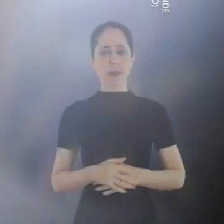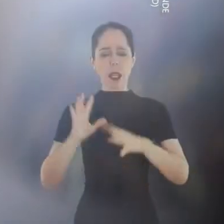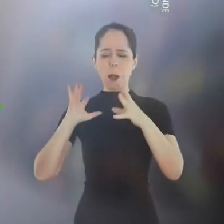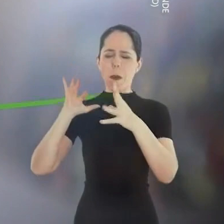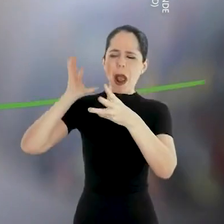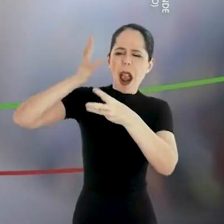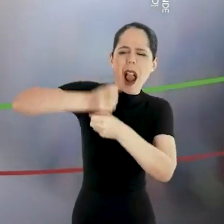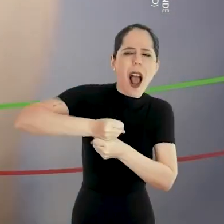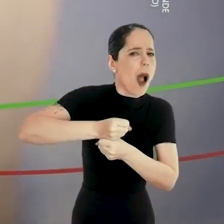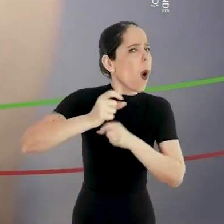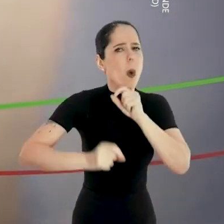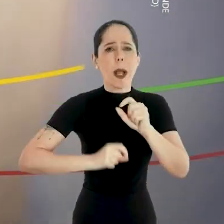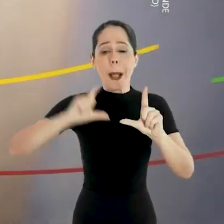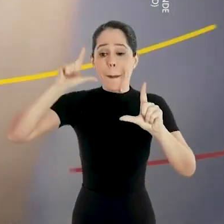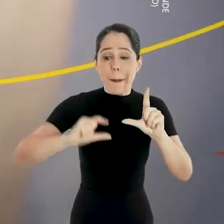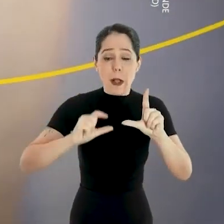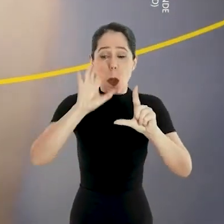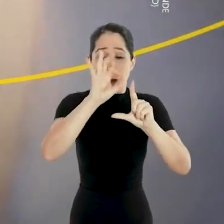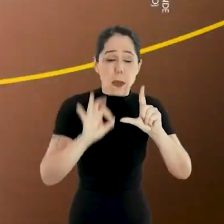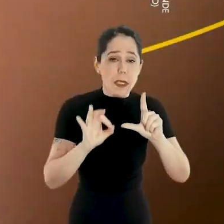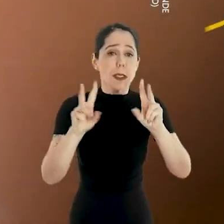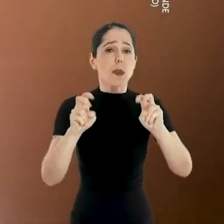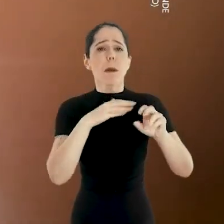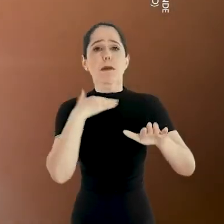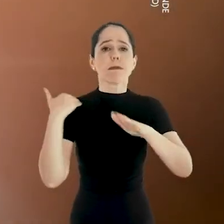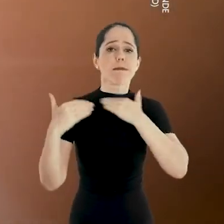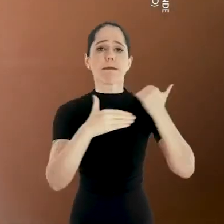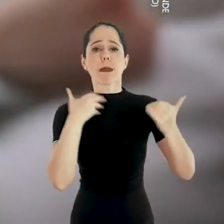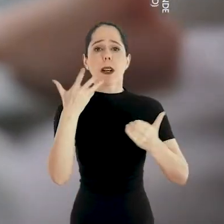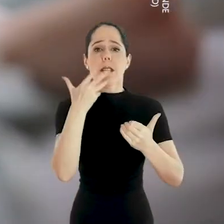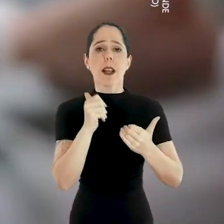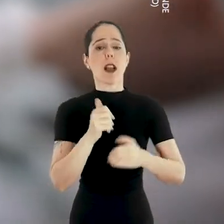Menor taxa de mortalidade infantil da história